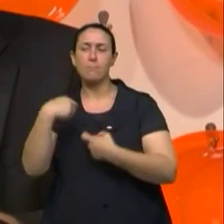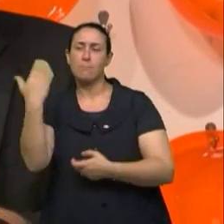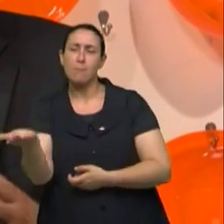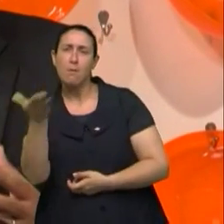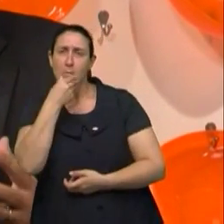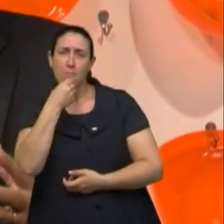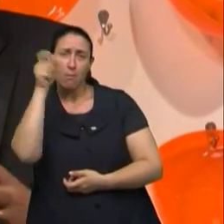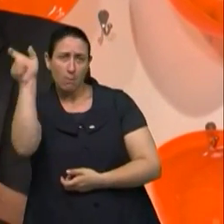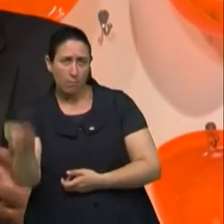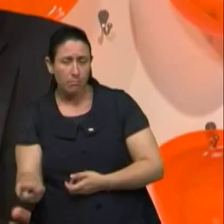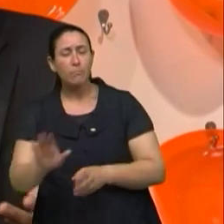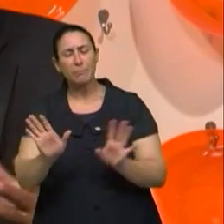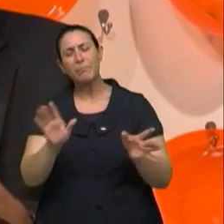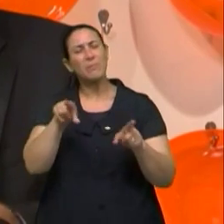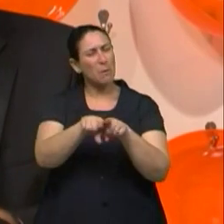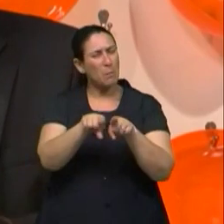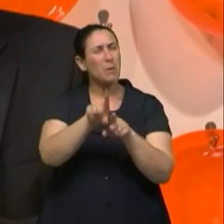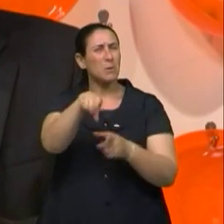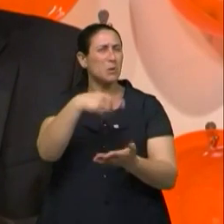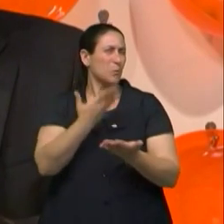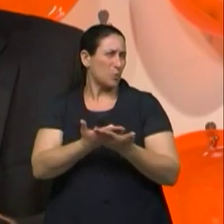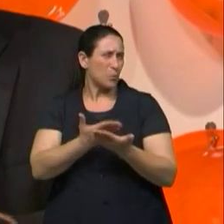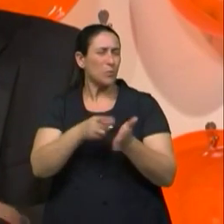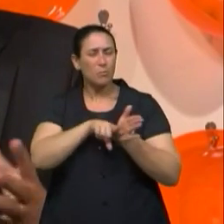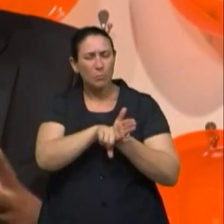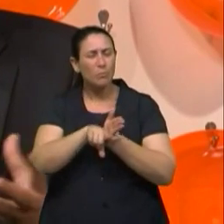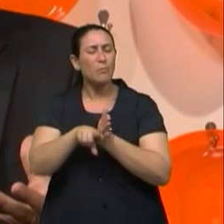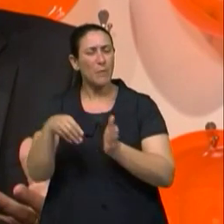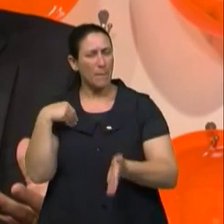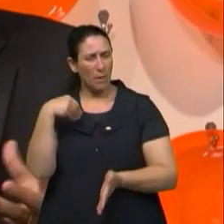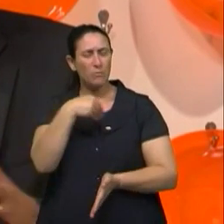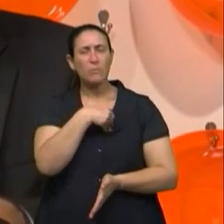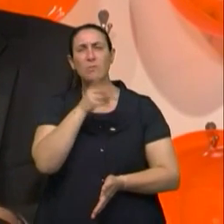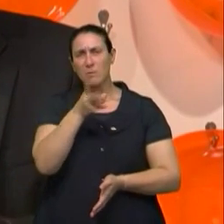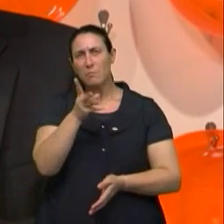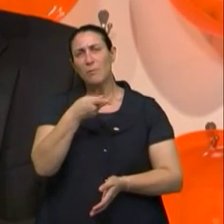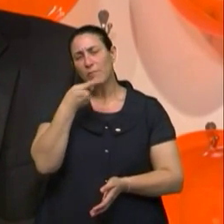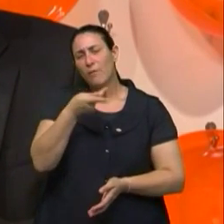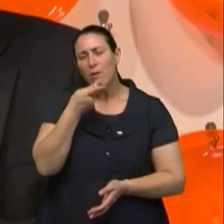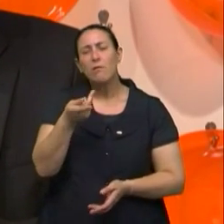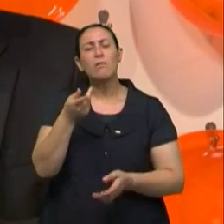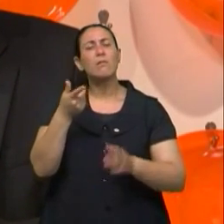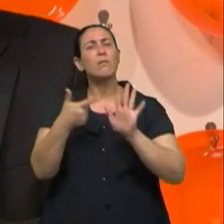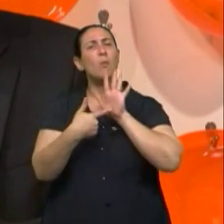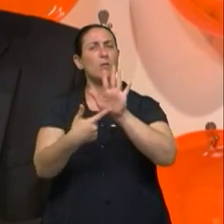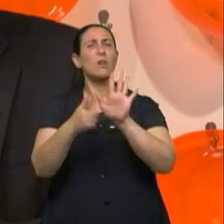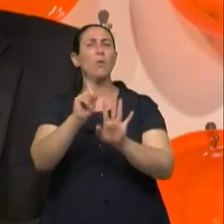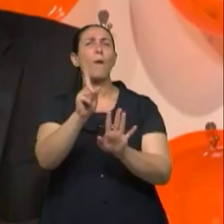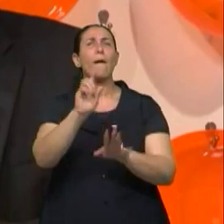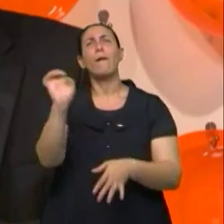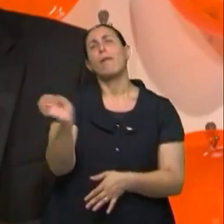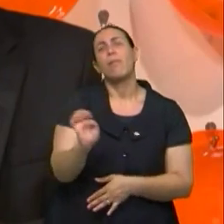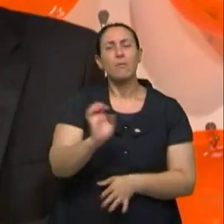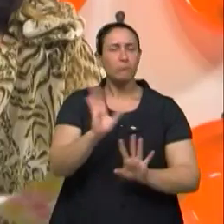né? E até nos próprios estudos médicos coloca dessa forma. Sim, uma forma muito mais